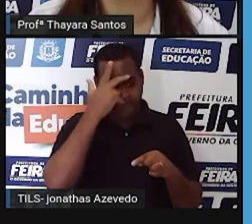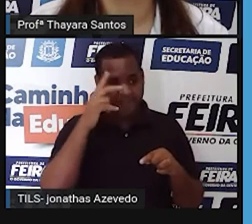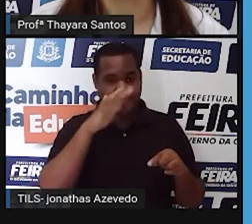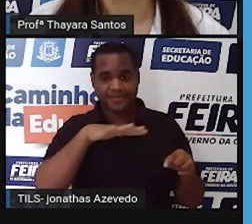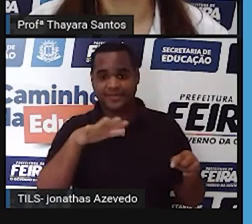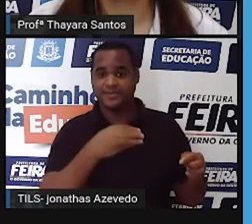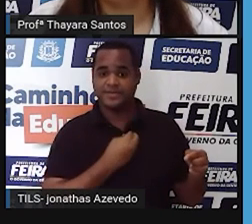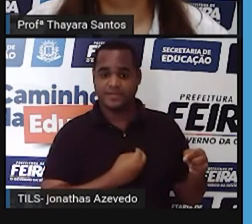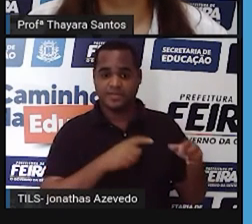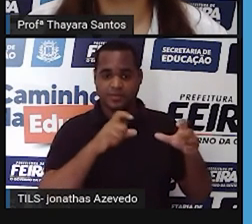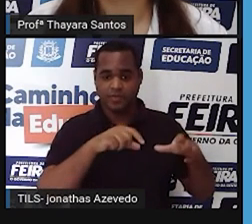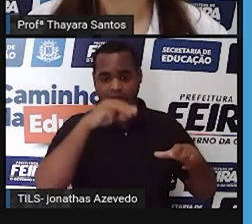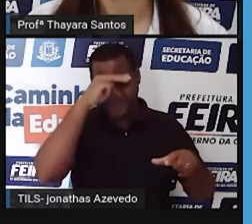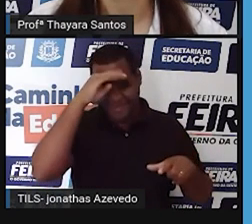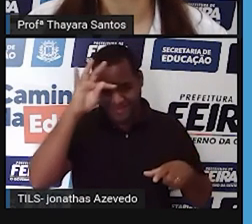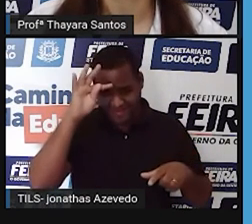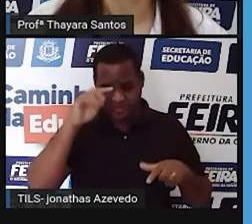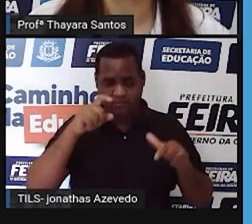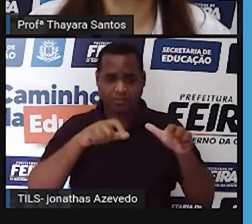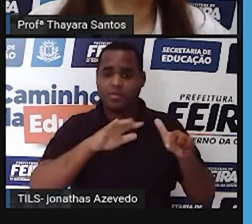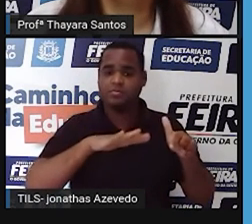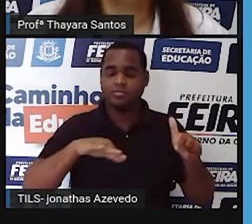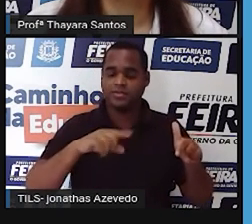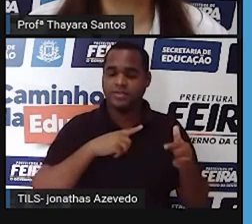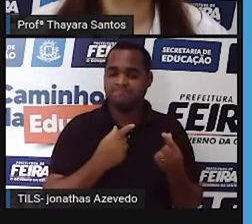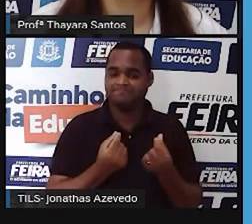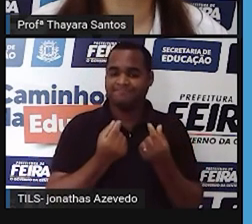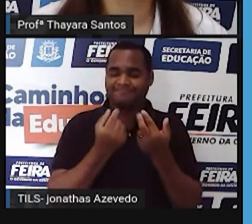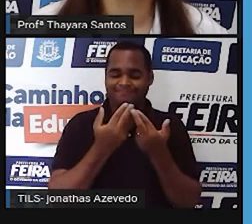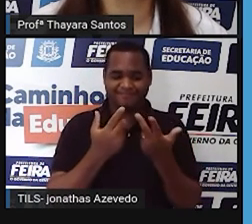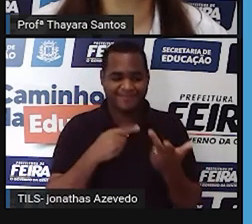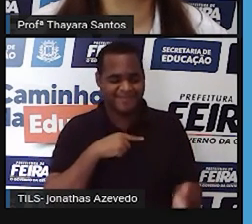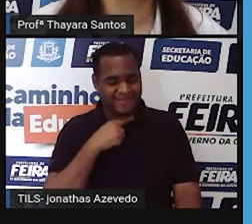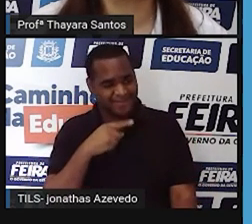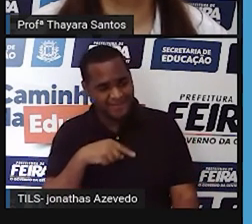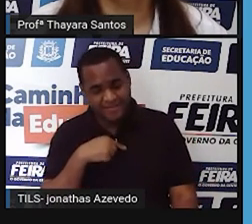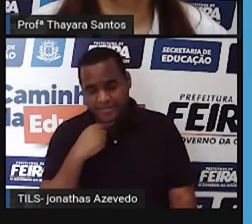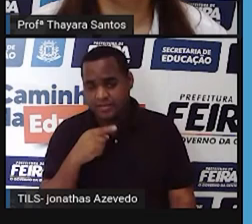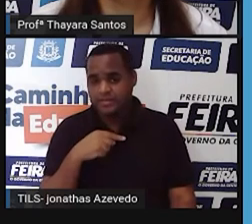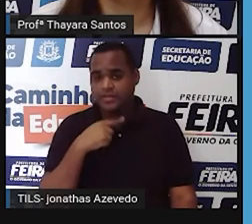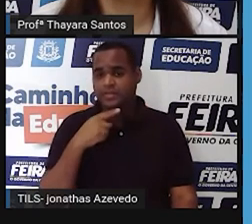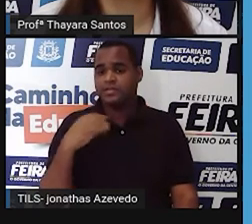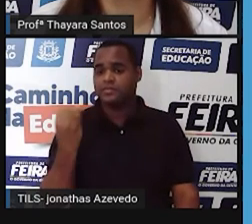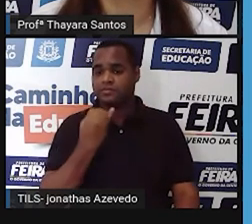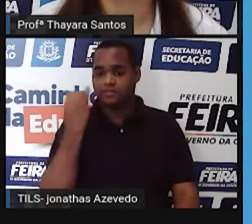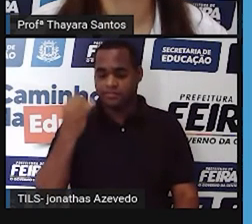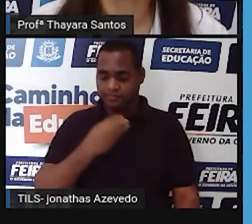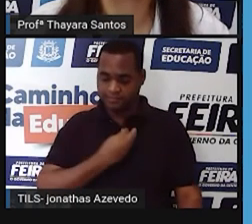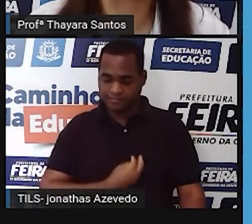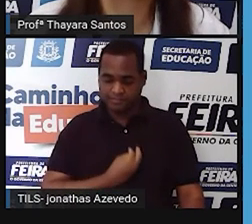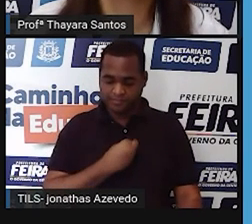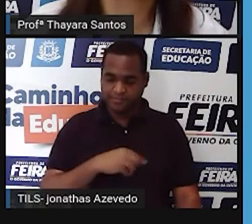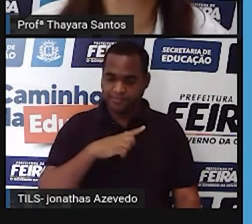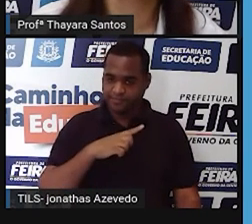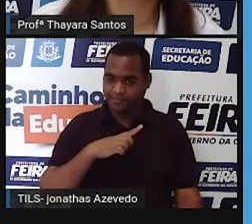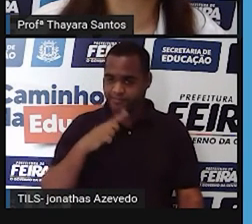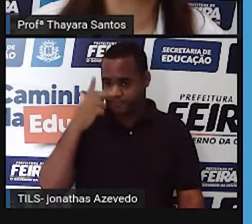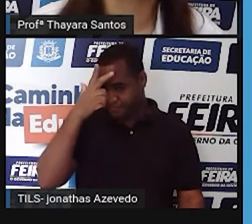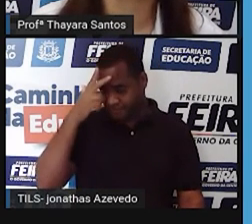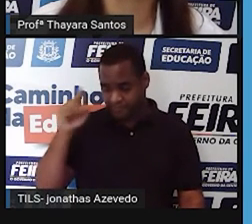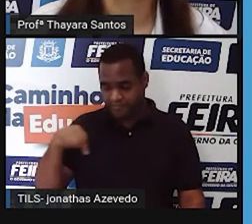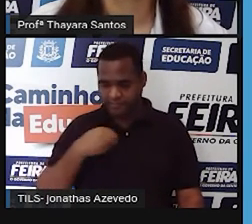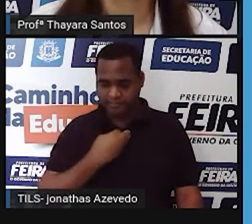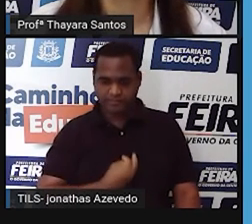pessoas na saúde nos aspectos econômicos muitas das pessoas que vivem lá no Pantanal sobrevivem